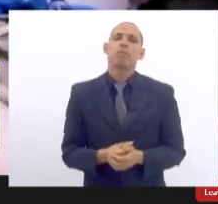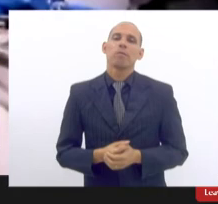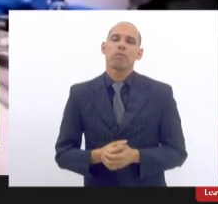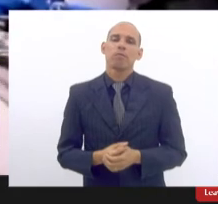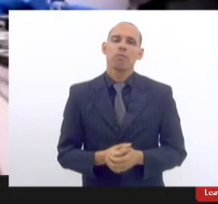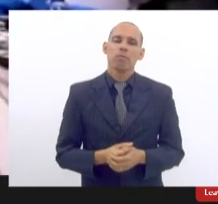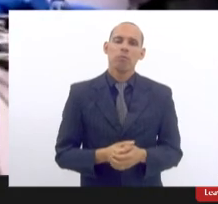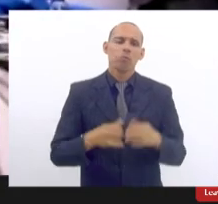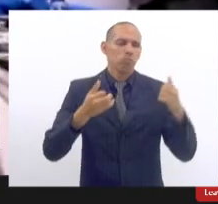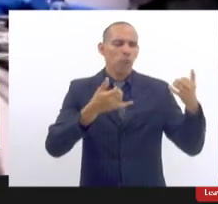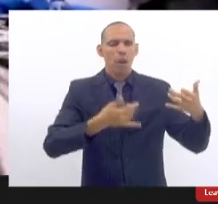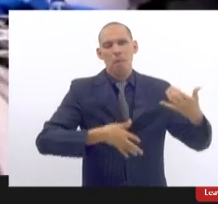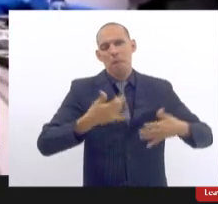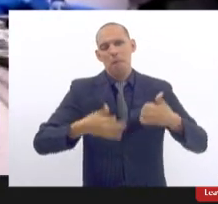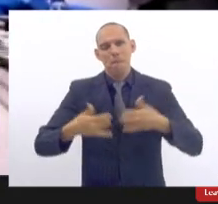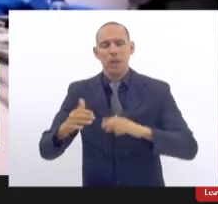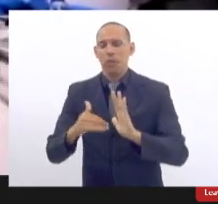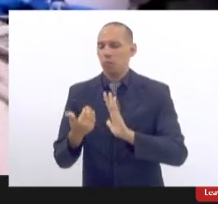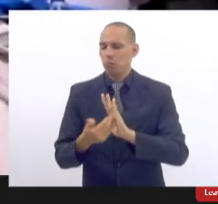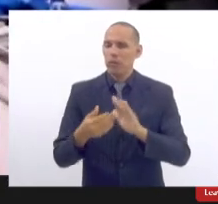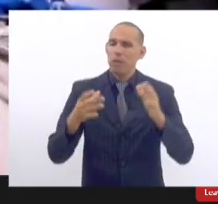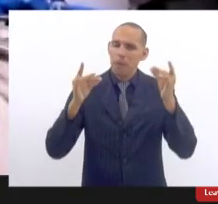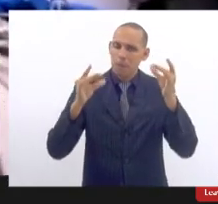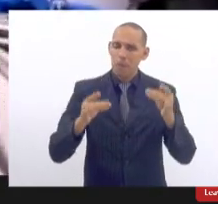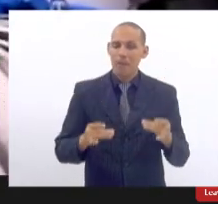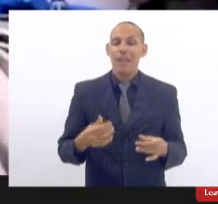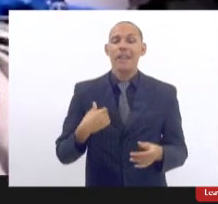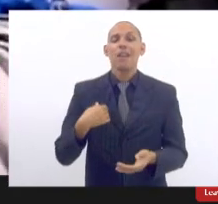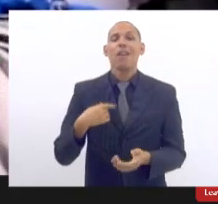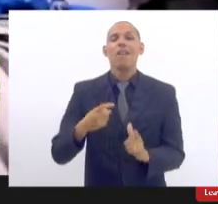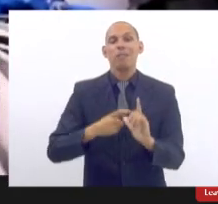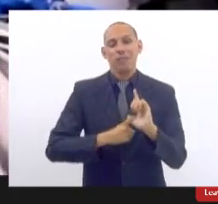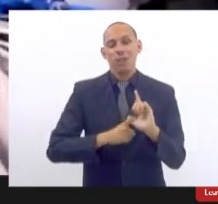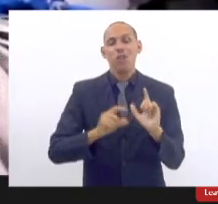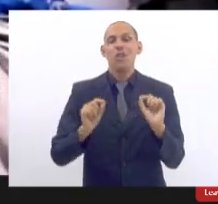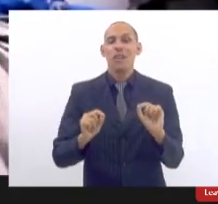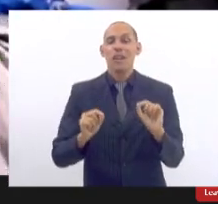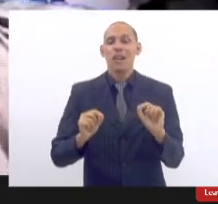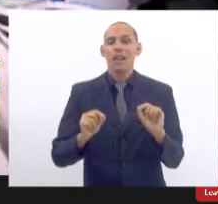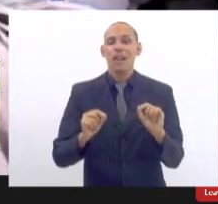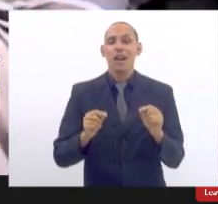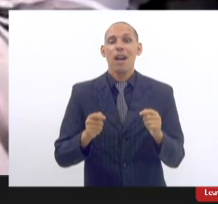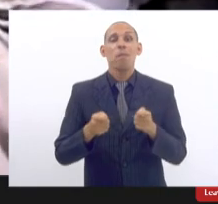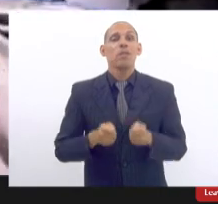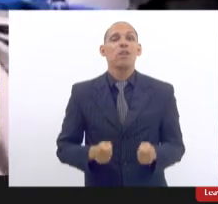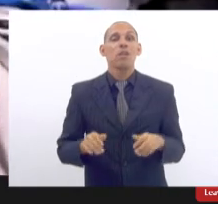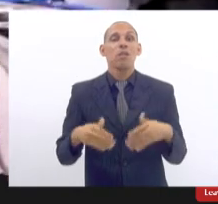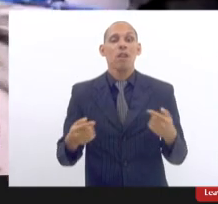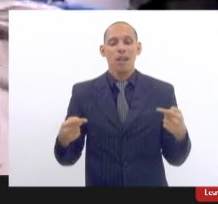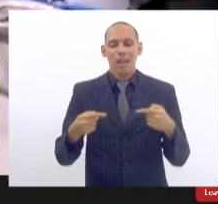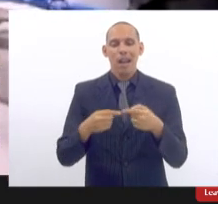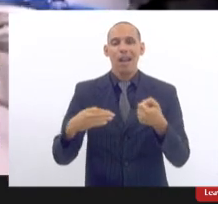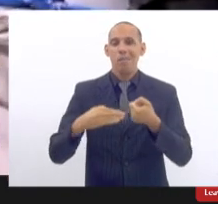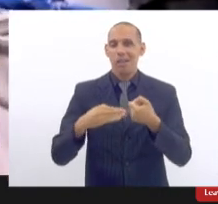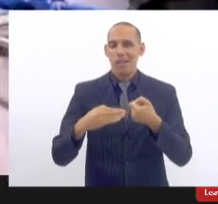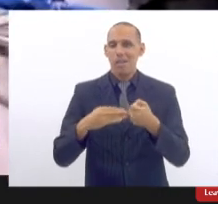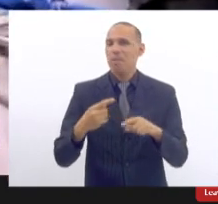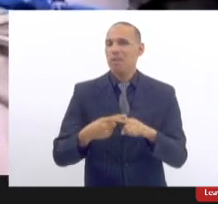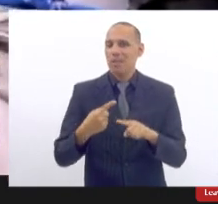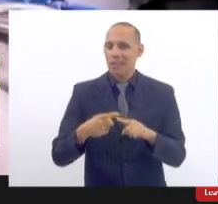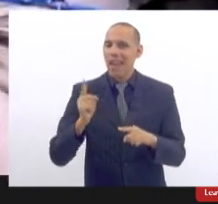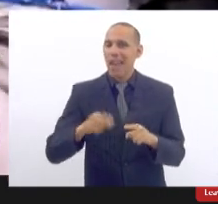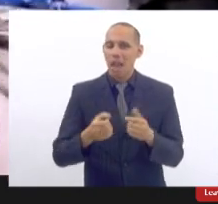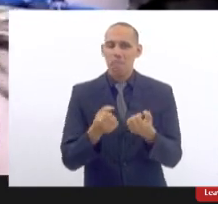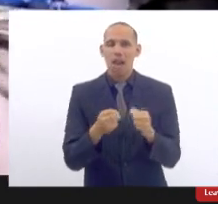falas e detalhar fico devendo para o senhor agora um posicionamento em relação ao banco porque isso eu acho que é uma coisa